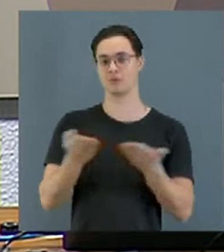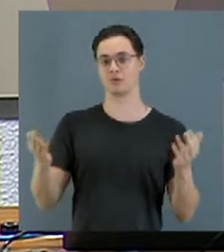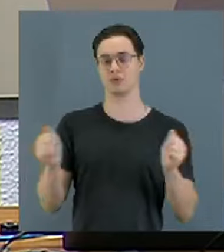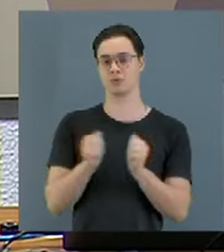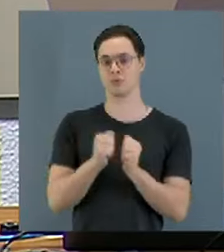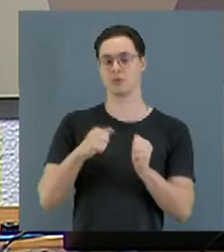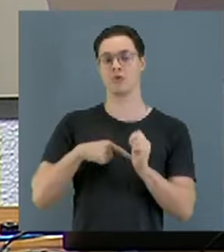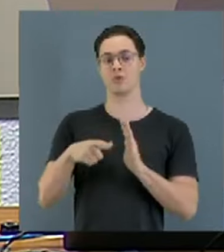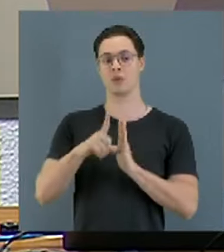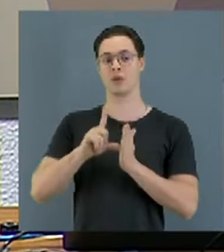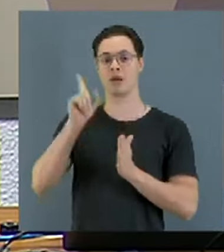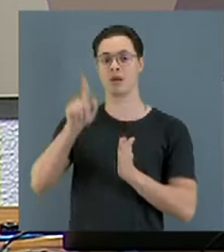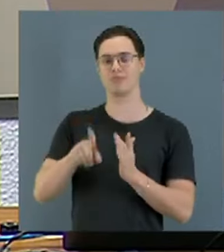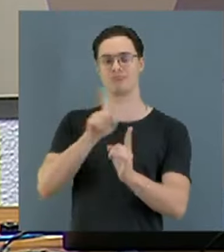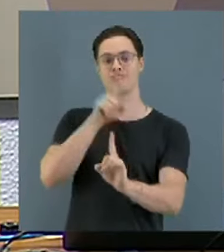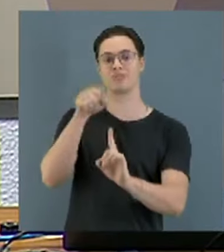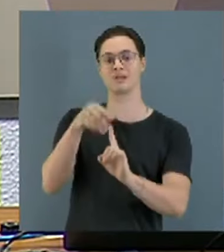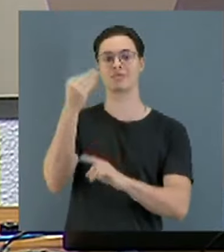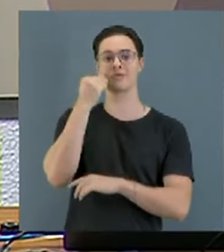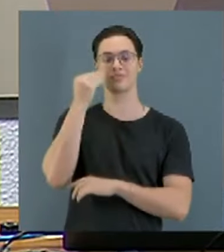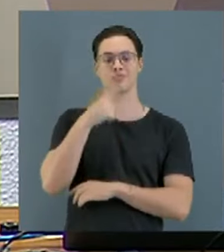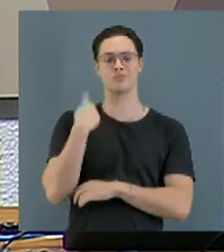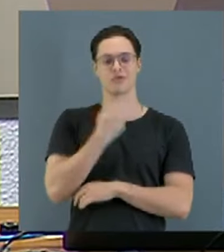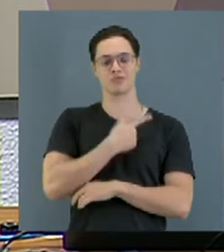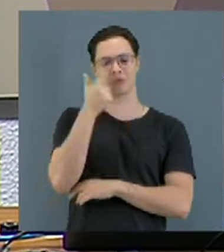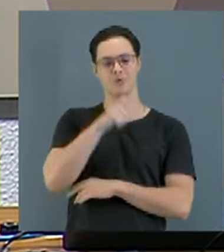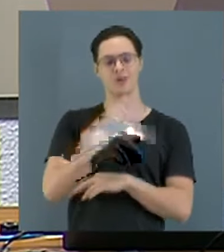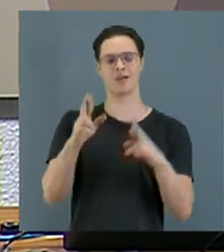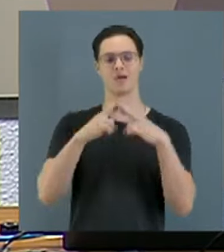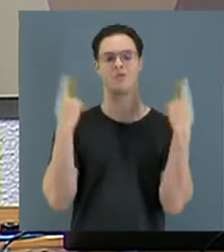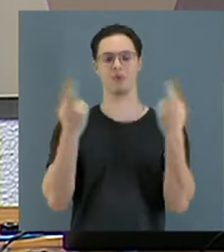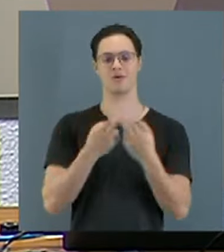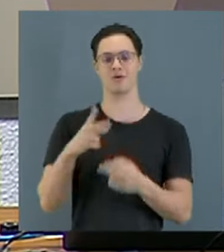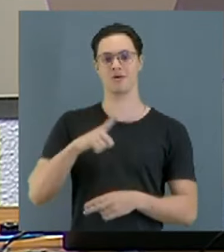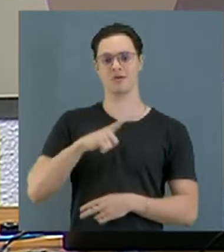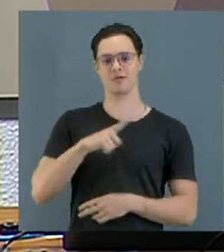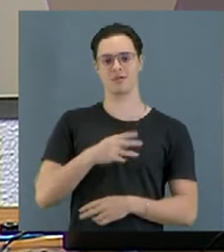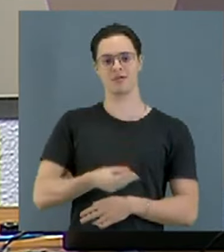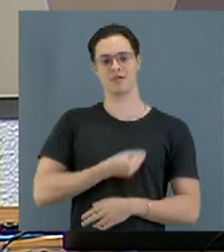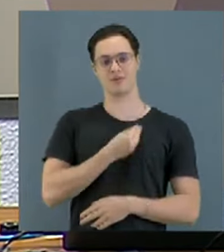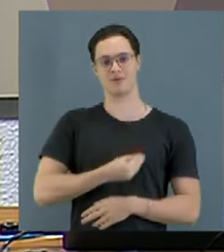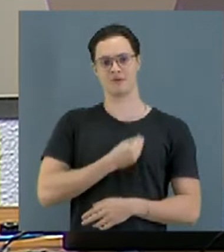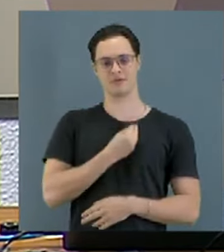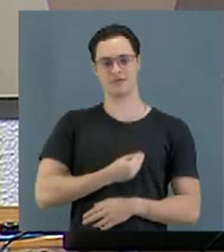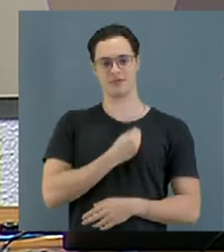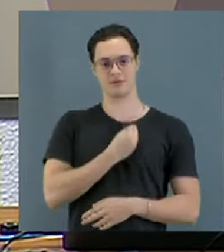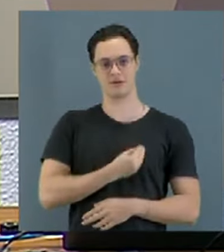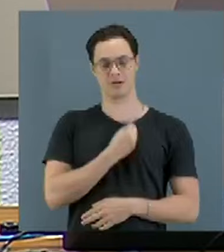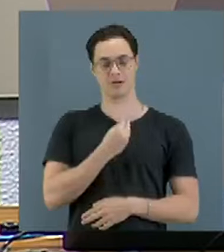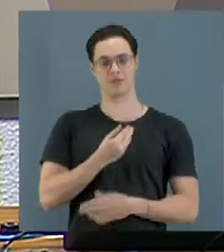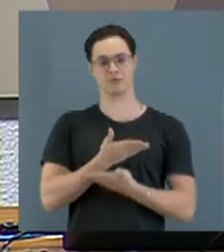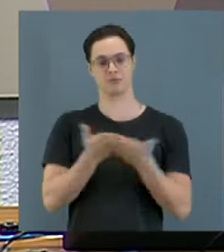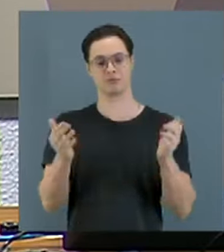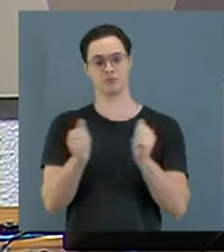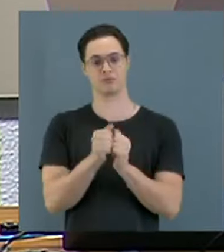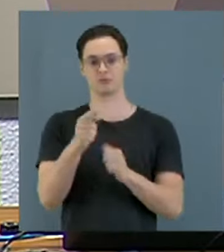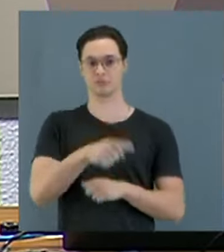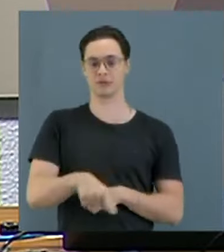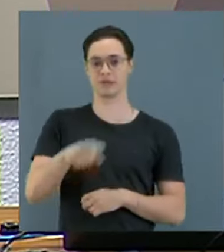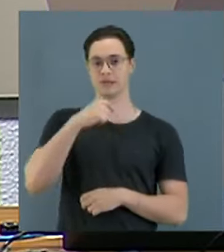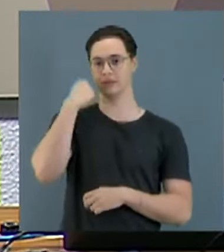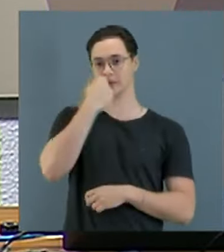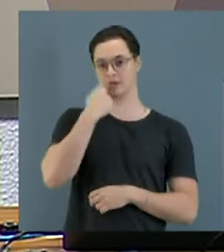foi no sentido de buscar que a gente possa estar numa sessão com a presença de todos os senadores aqui no modelo presencial